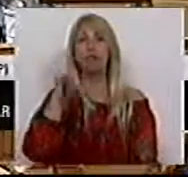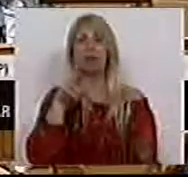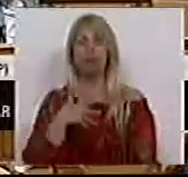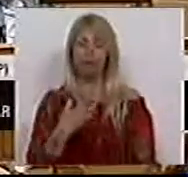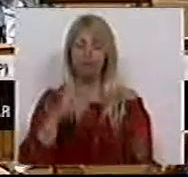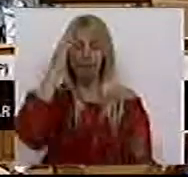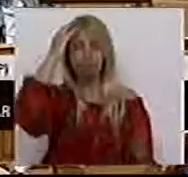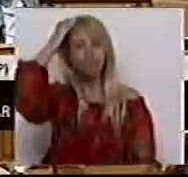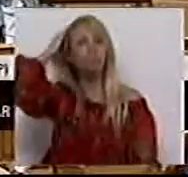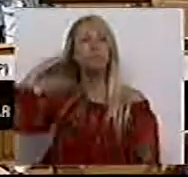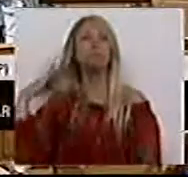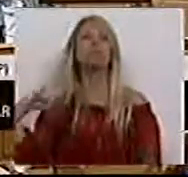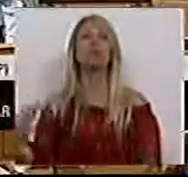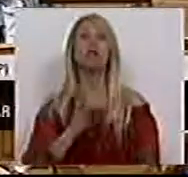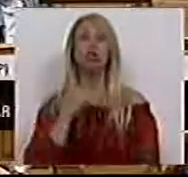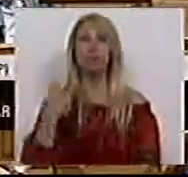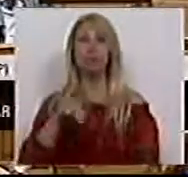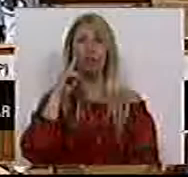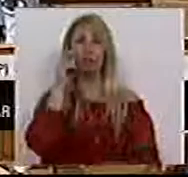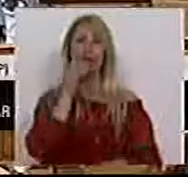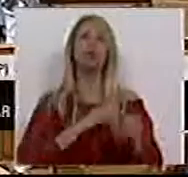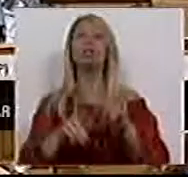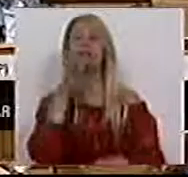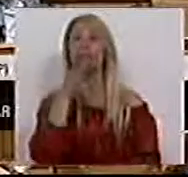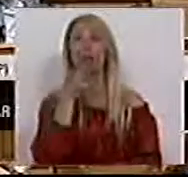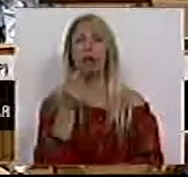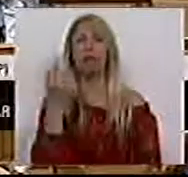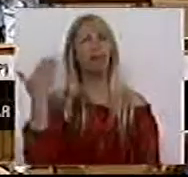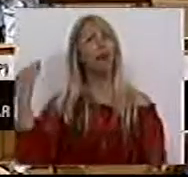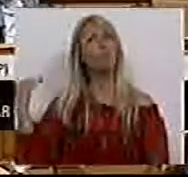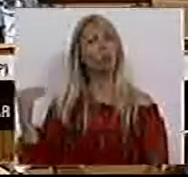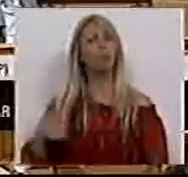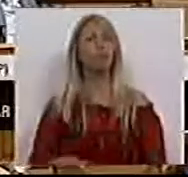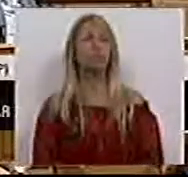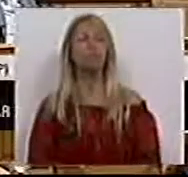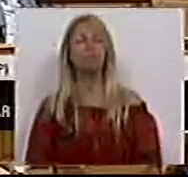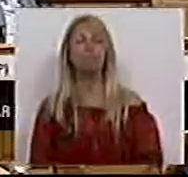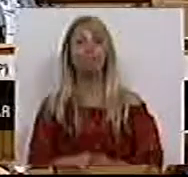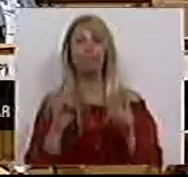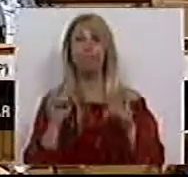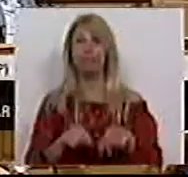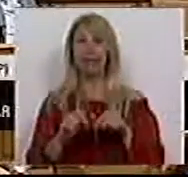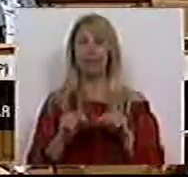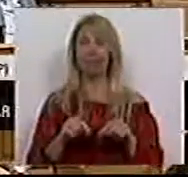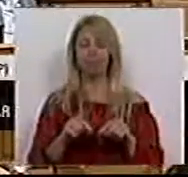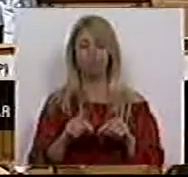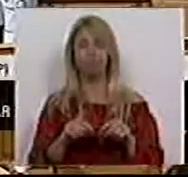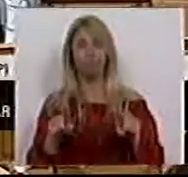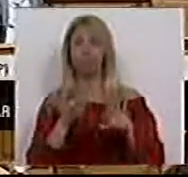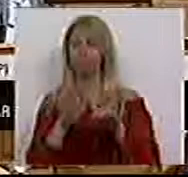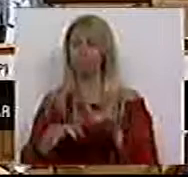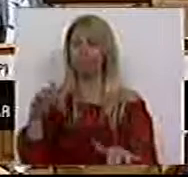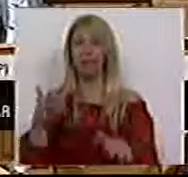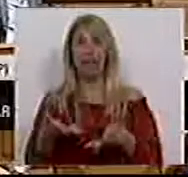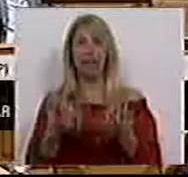Sr. Presidente, Sras. Deputadas, Srs. Deputados, há bem pouco tempo, aqui no hemiciclo,